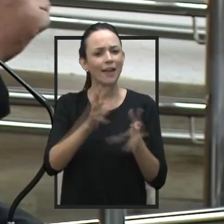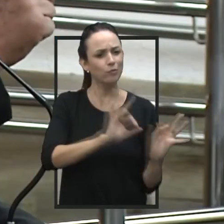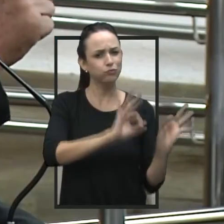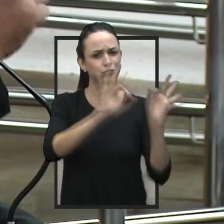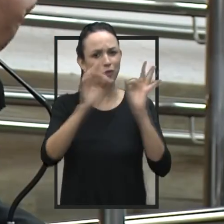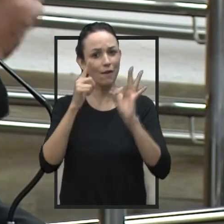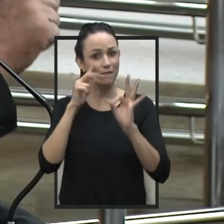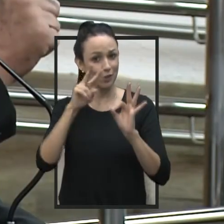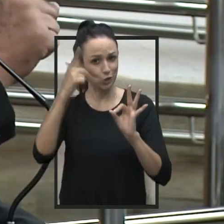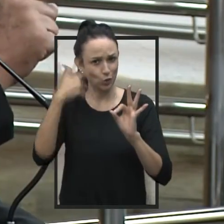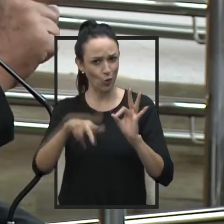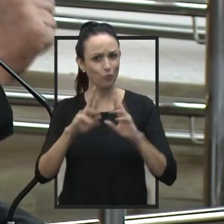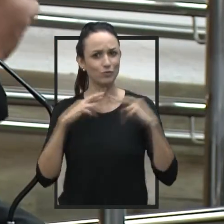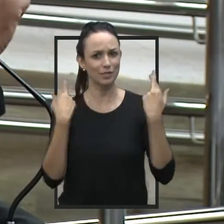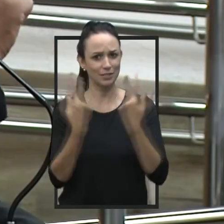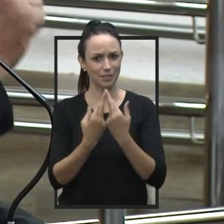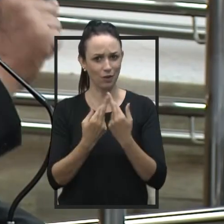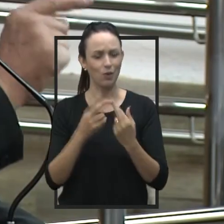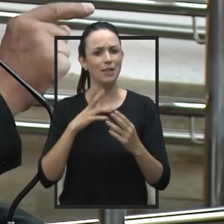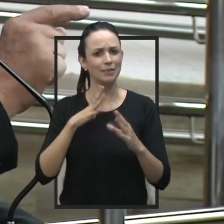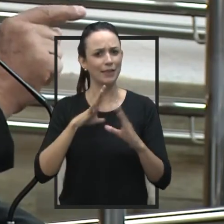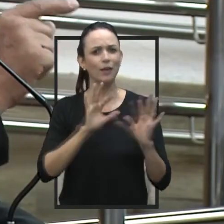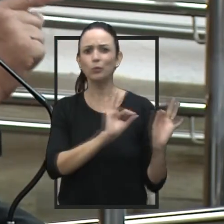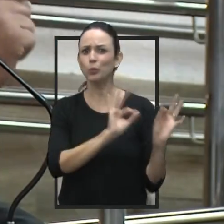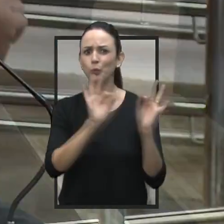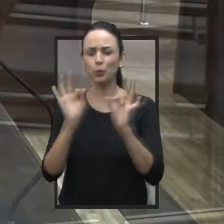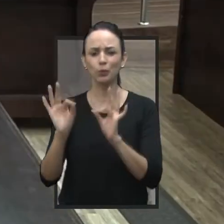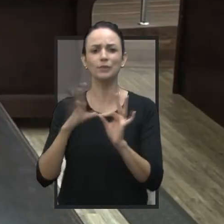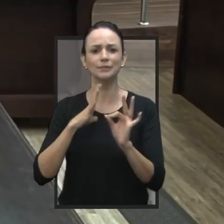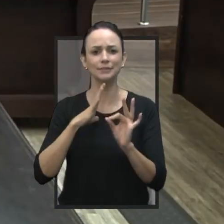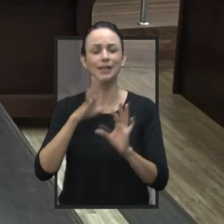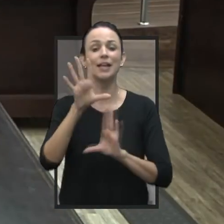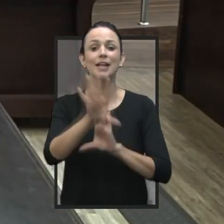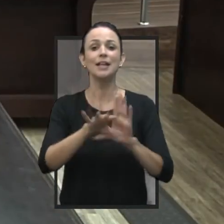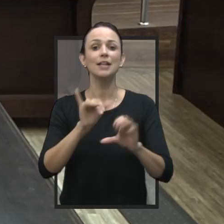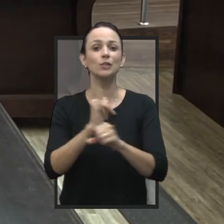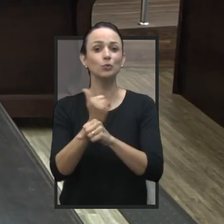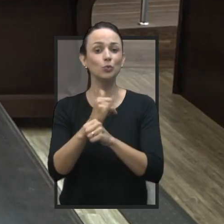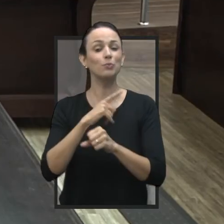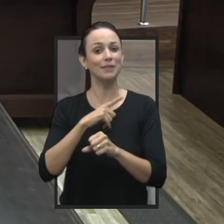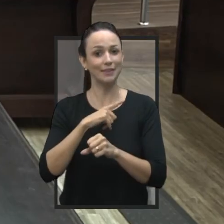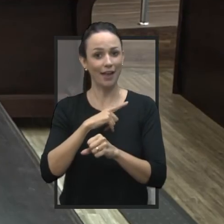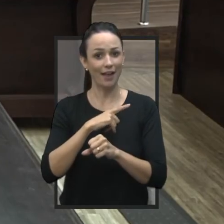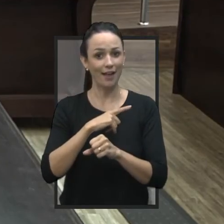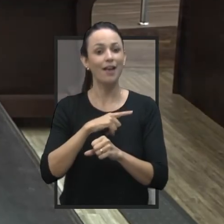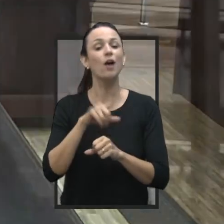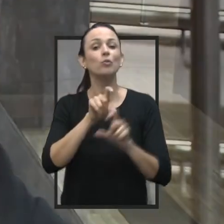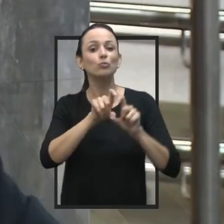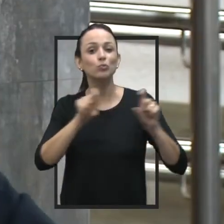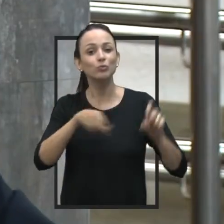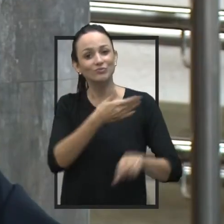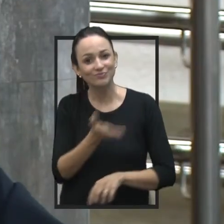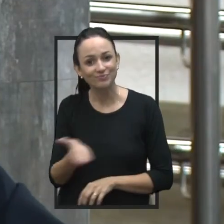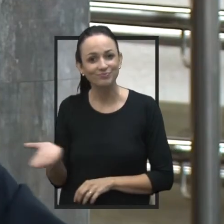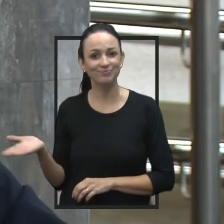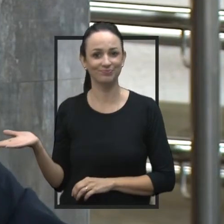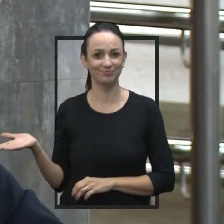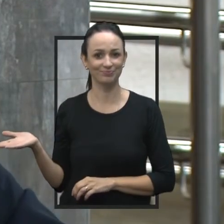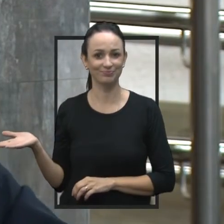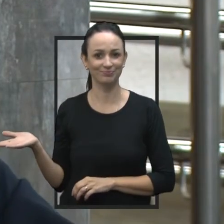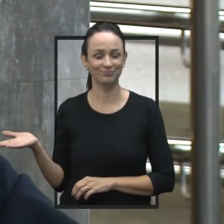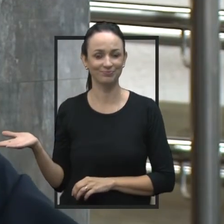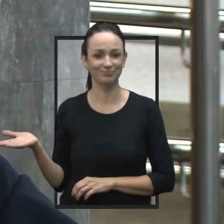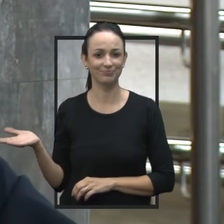rever esta e outras sessões da Câmara Municipal, na íntegra, acesse o canal legislativo no YouTube. O endereço é o youtube